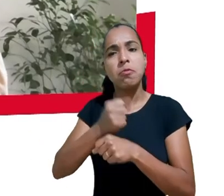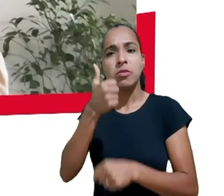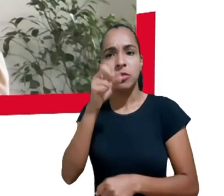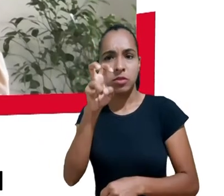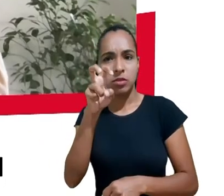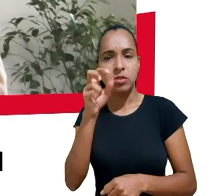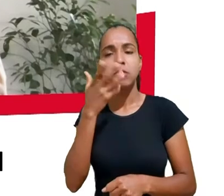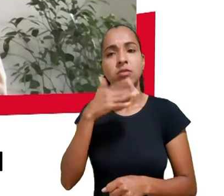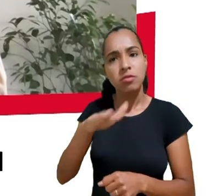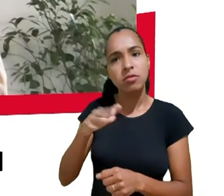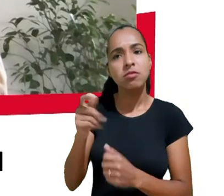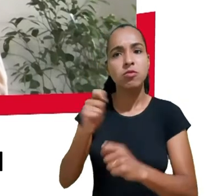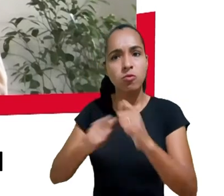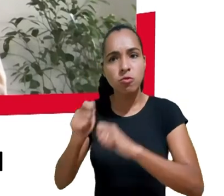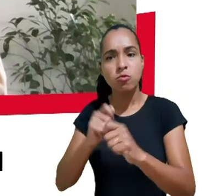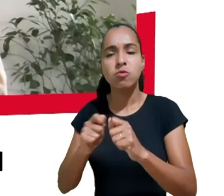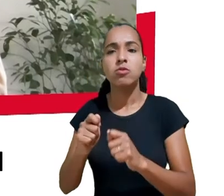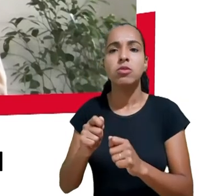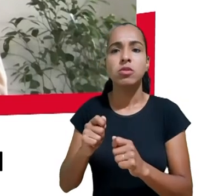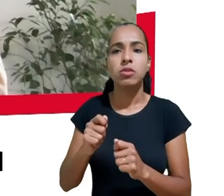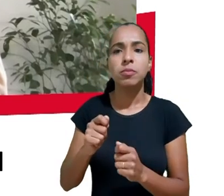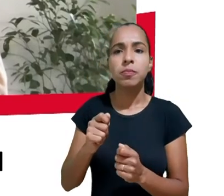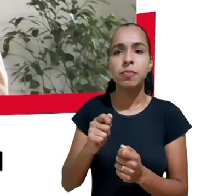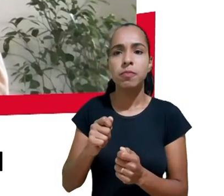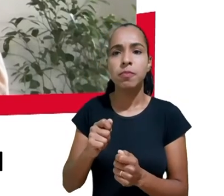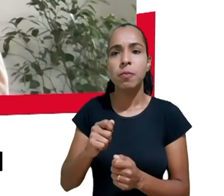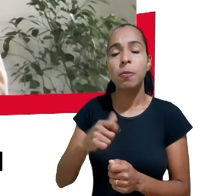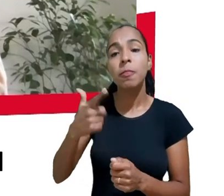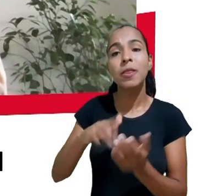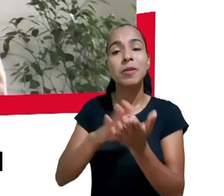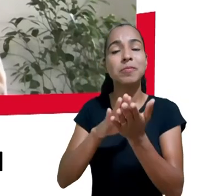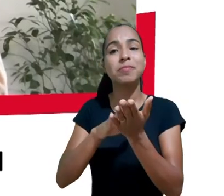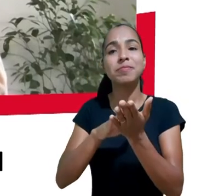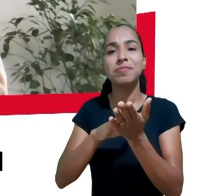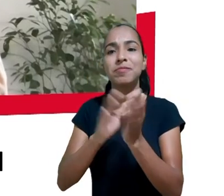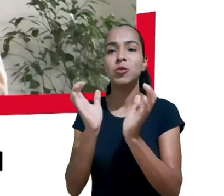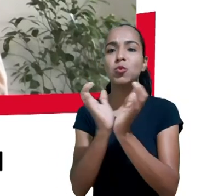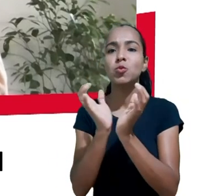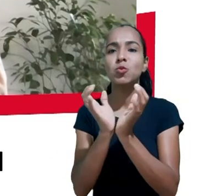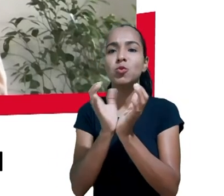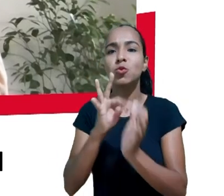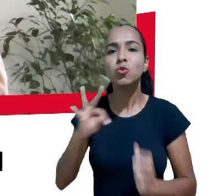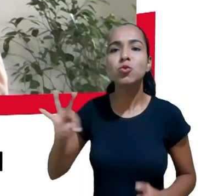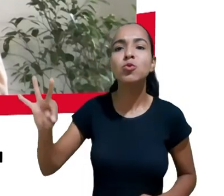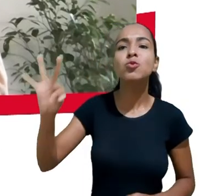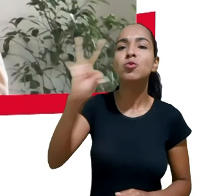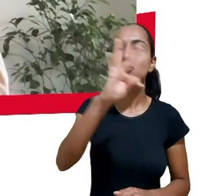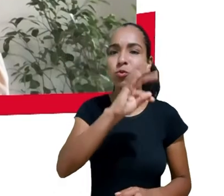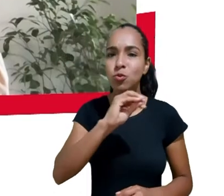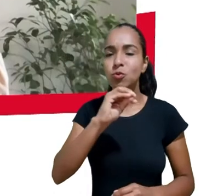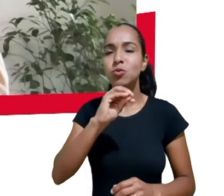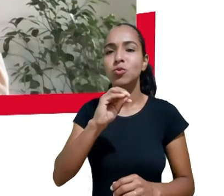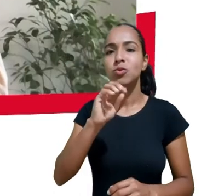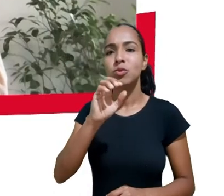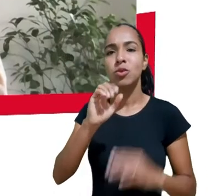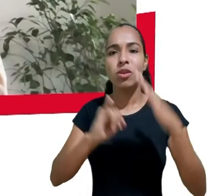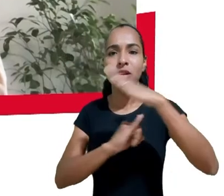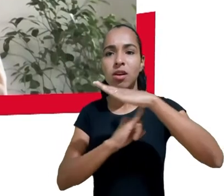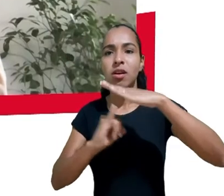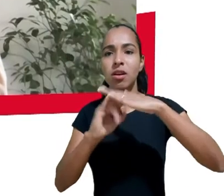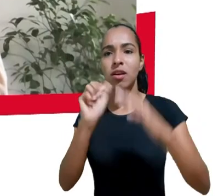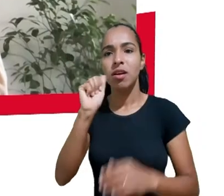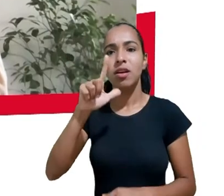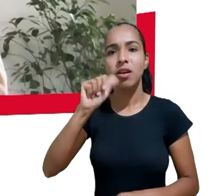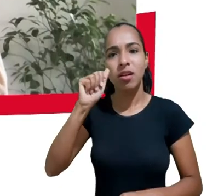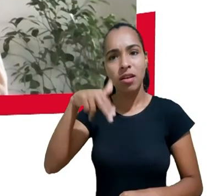agradeço e parabenizo ainda toda a valente equipe do programa e toda a equipe do Alana que contribui para o Criança e Consumo e que contribuiu também